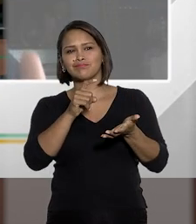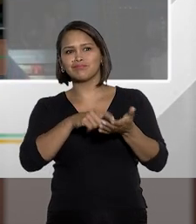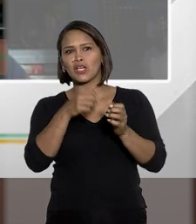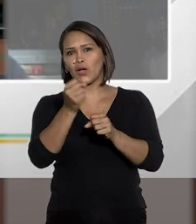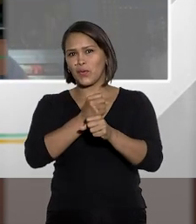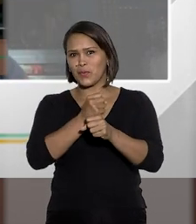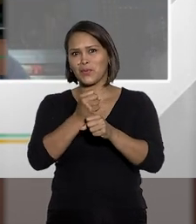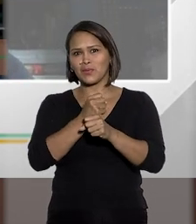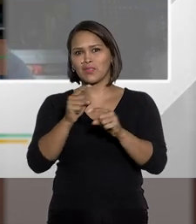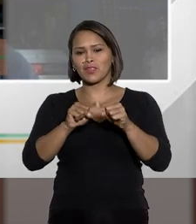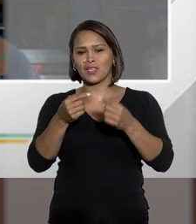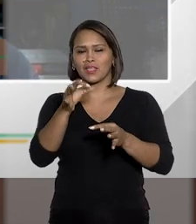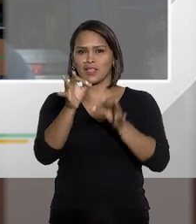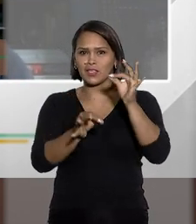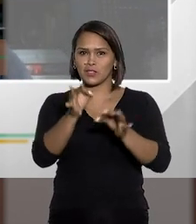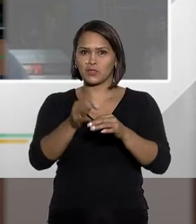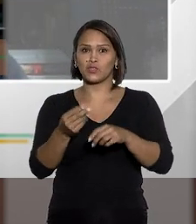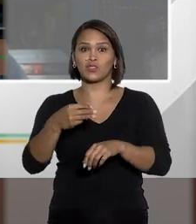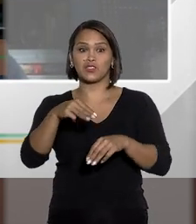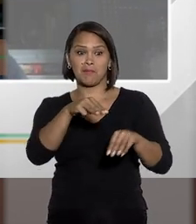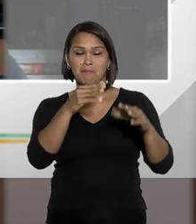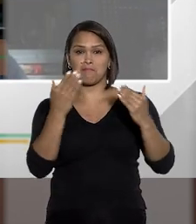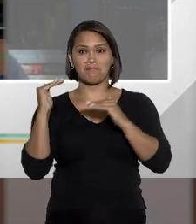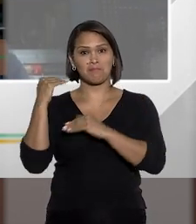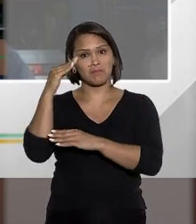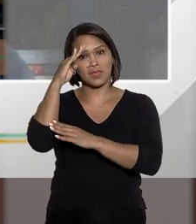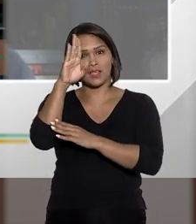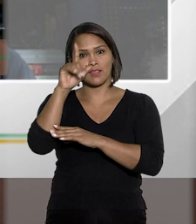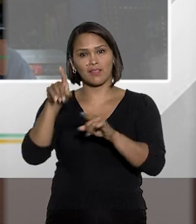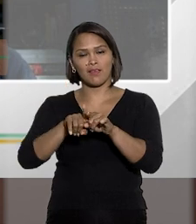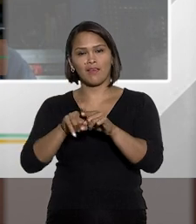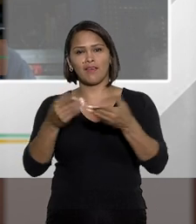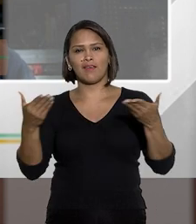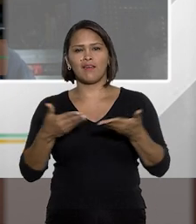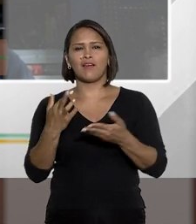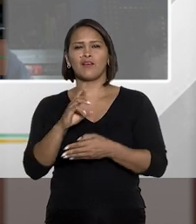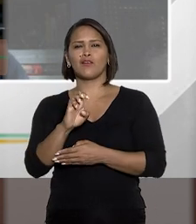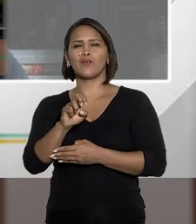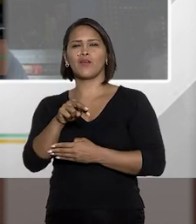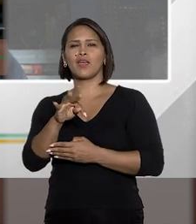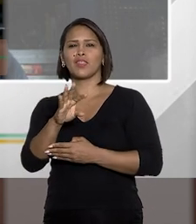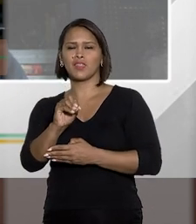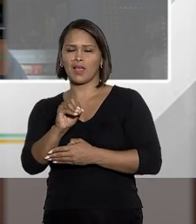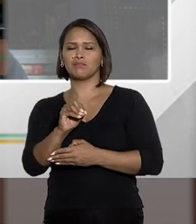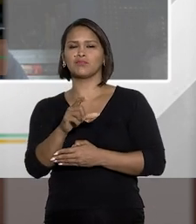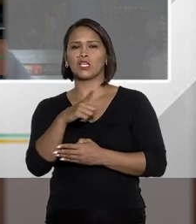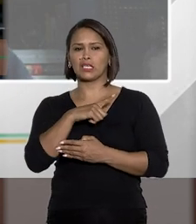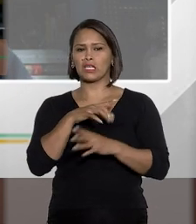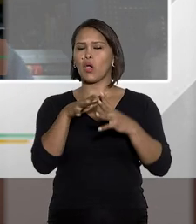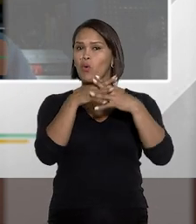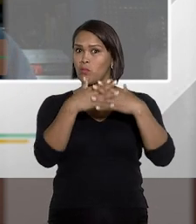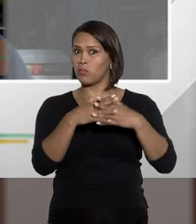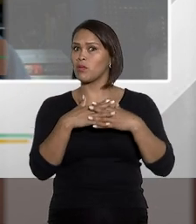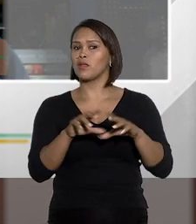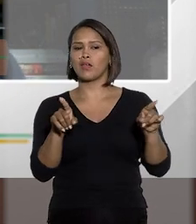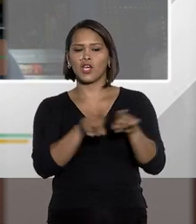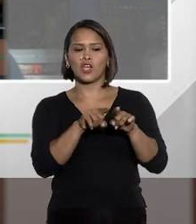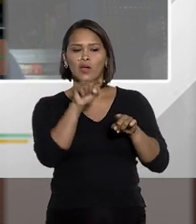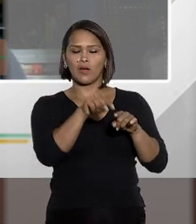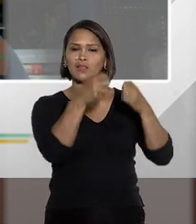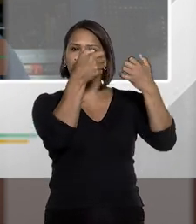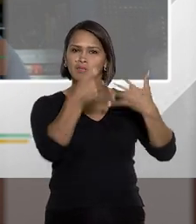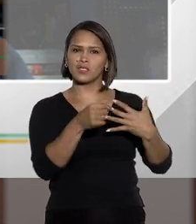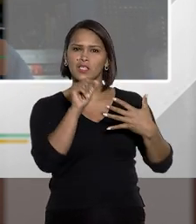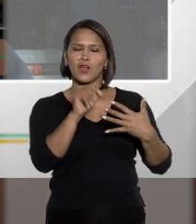pouco menos que ele, na justiça militar, agora o Renato tem razão, e há um complicador, Renato.